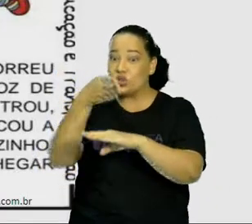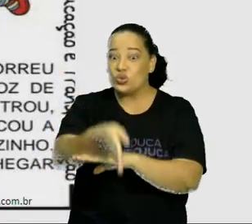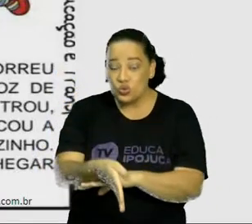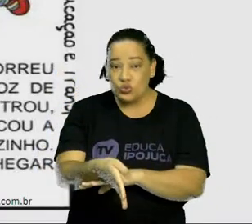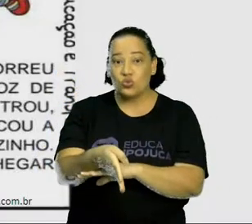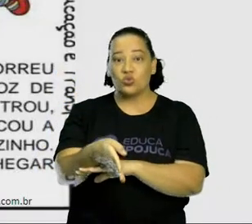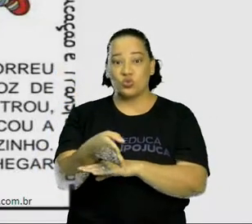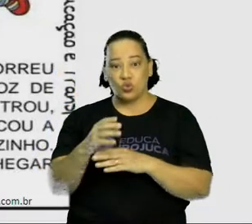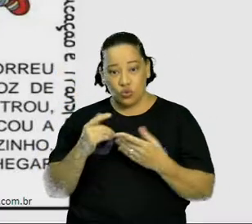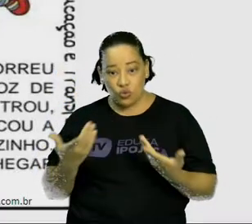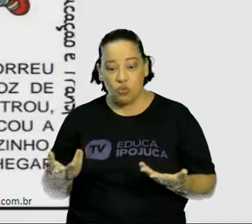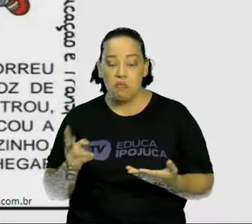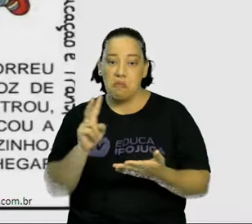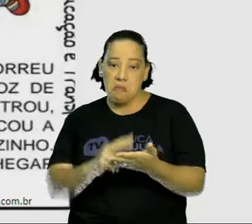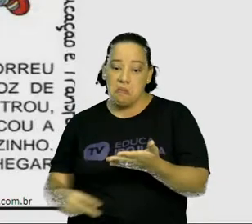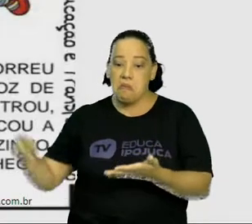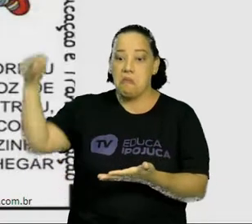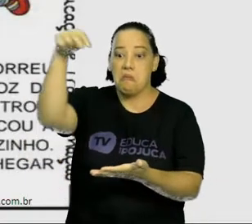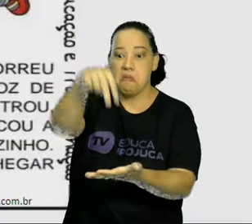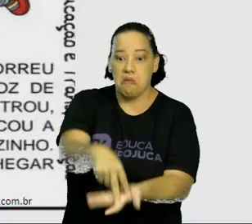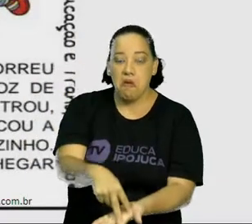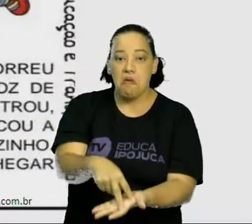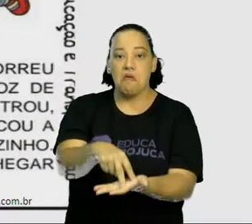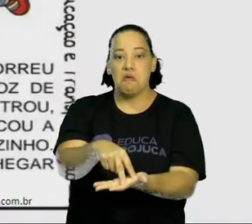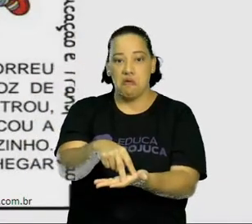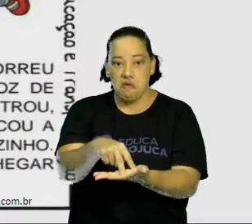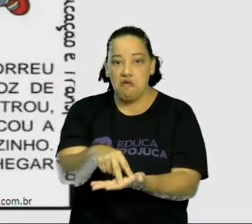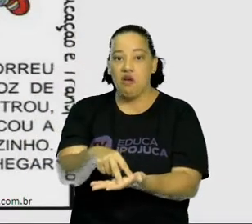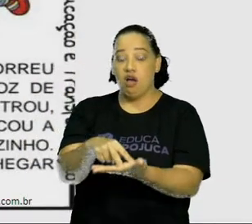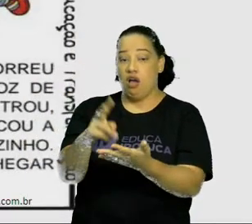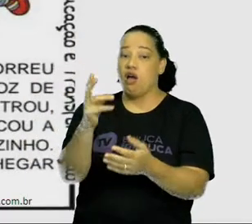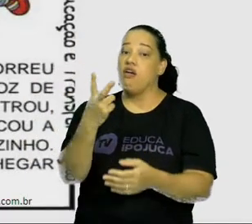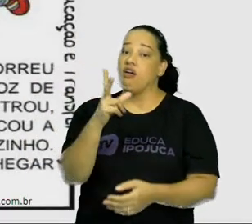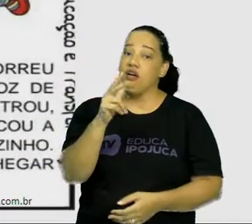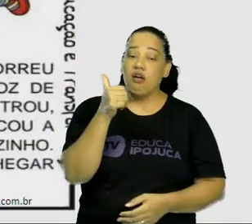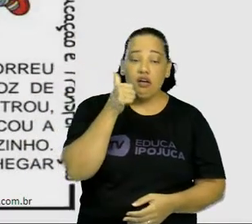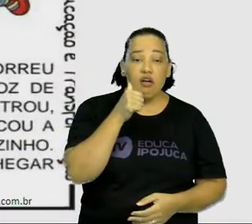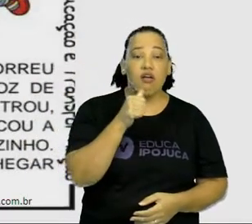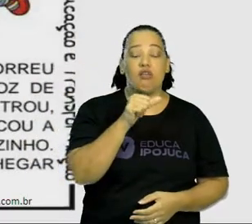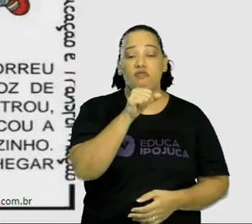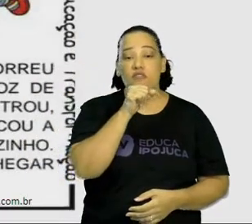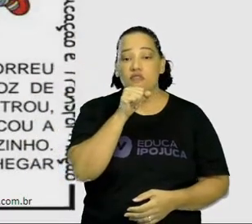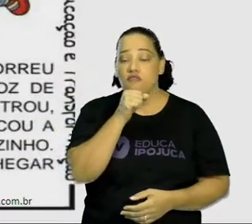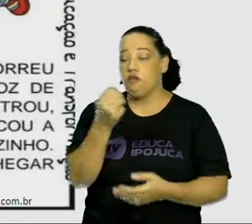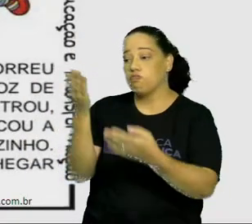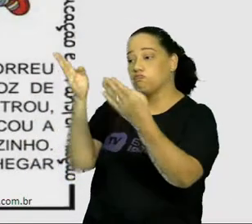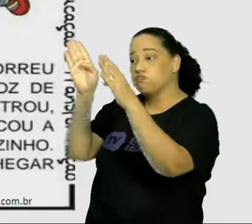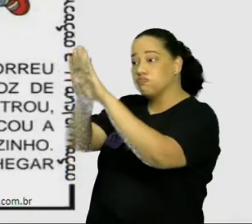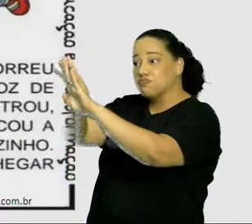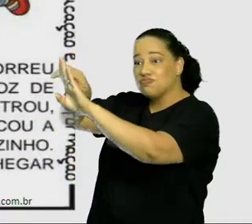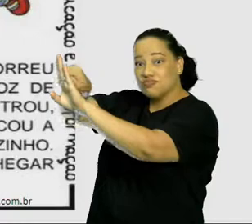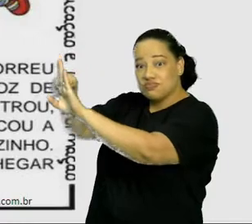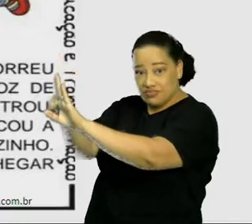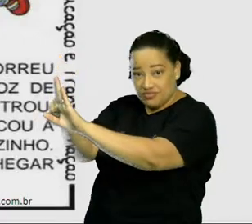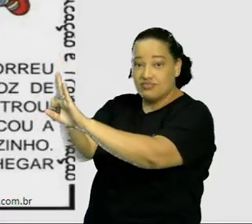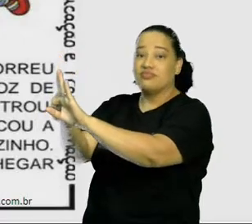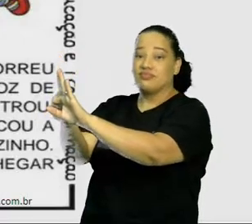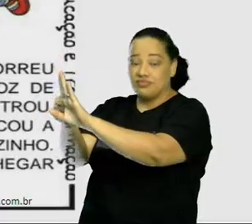deu um pulo e trancou a vovó no armário. Depois, colocou a toca,